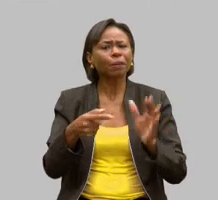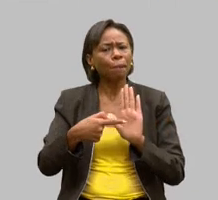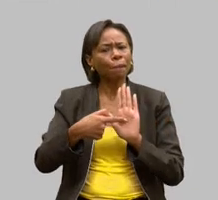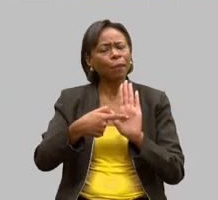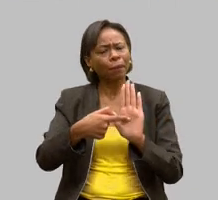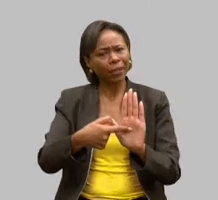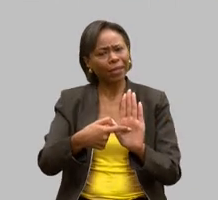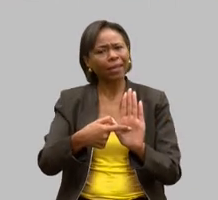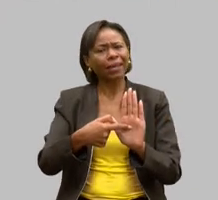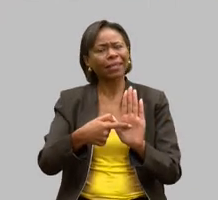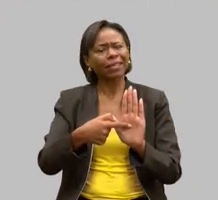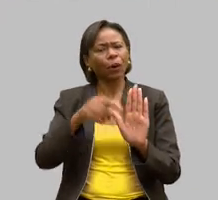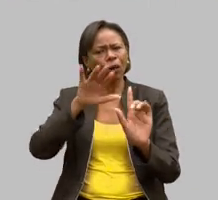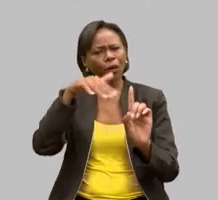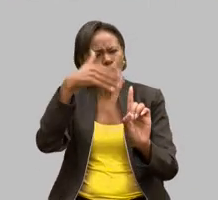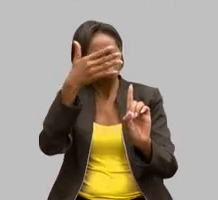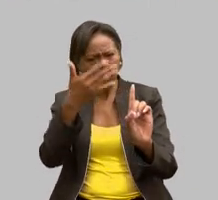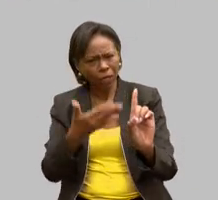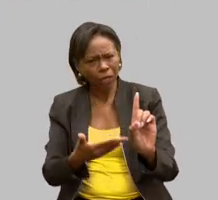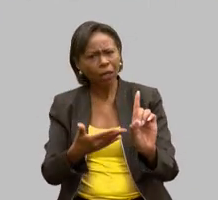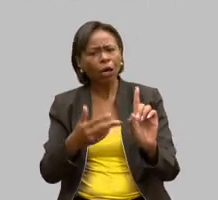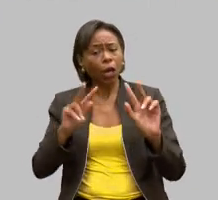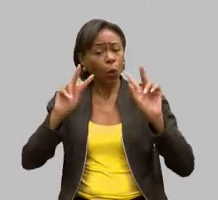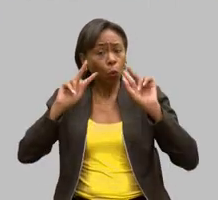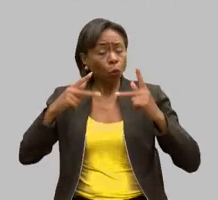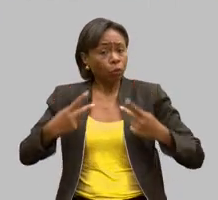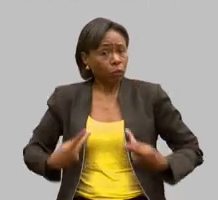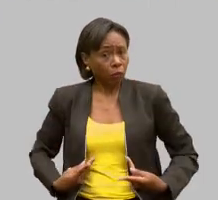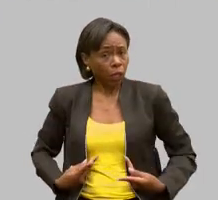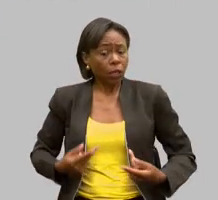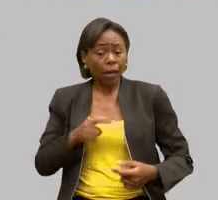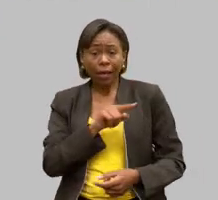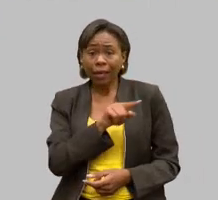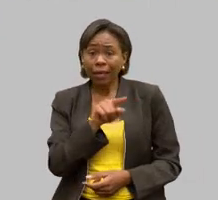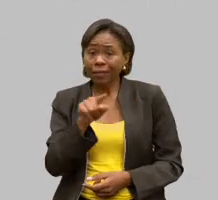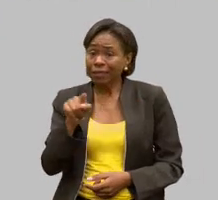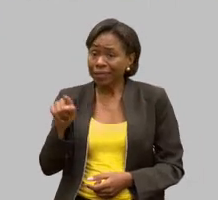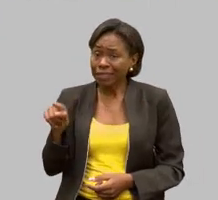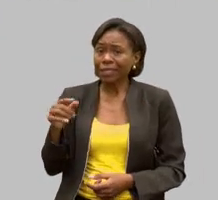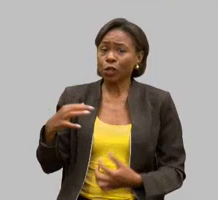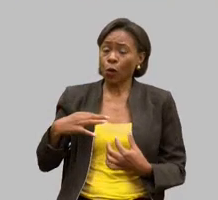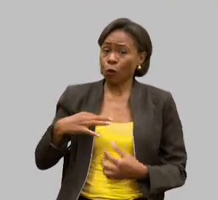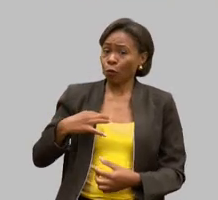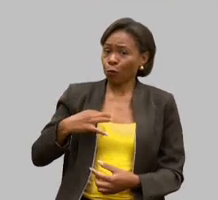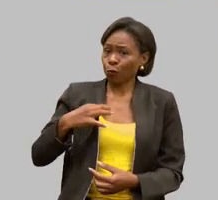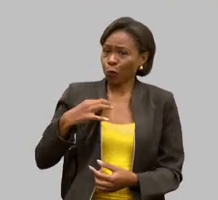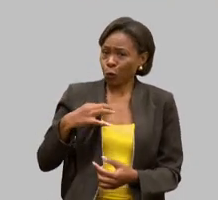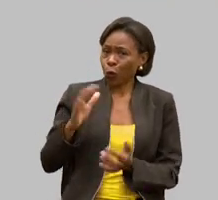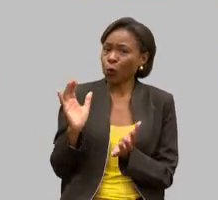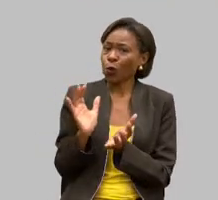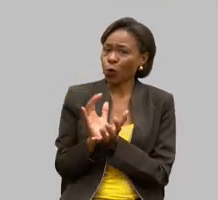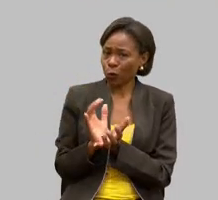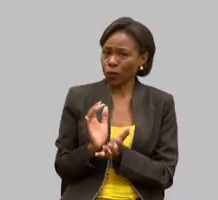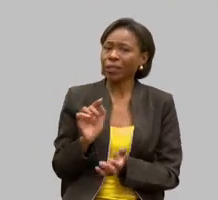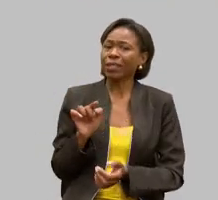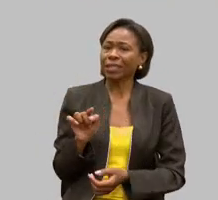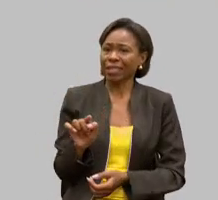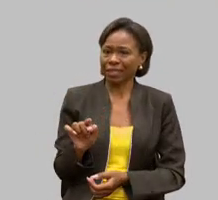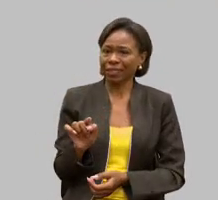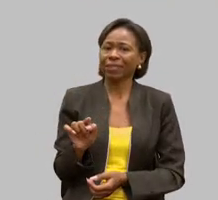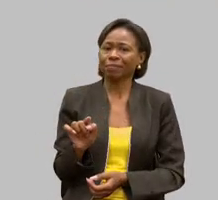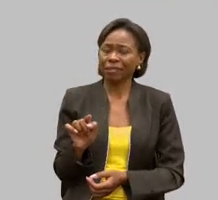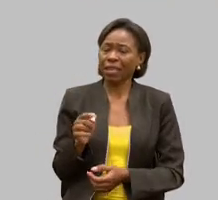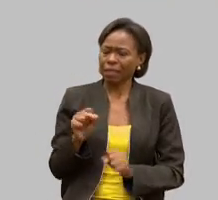a esses incríveis indivíduos que não medem esforço para fazer a diferença na vida de tantos. Seu